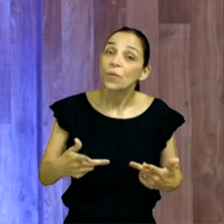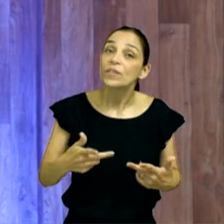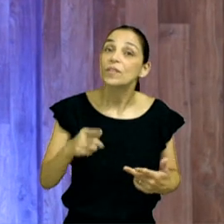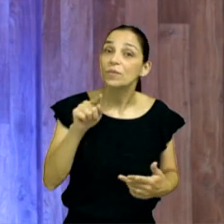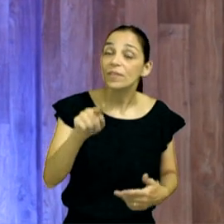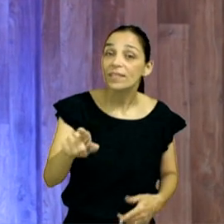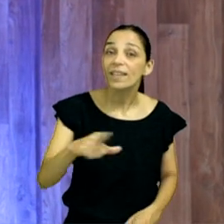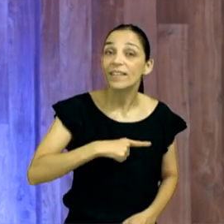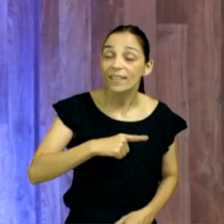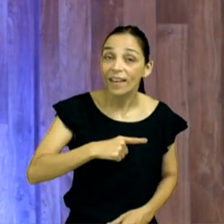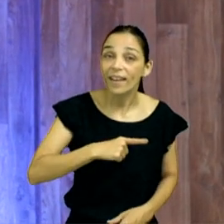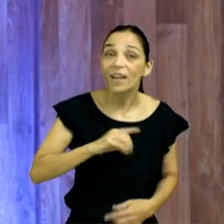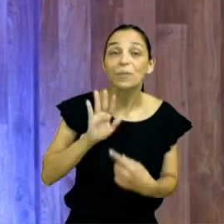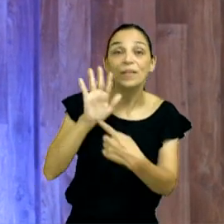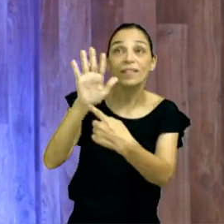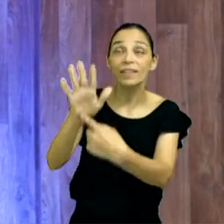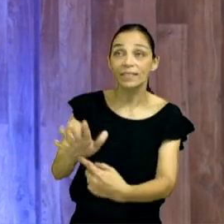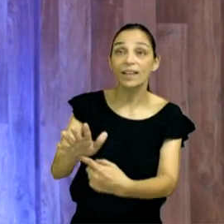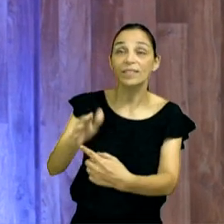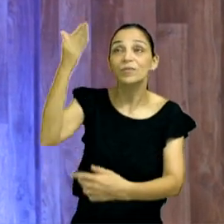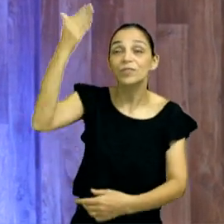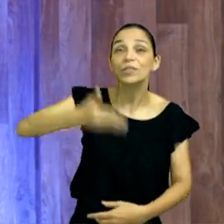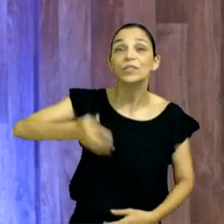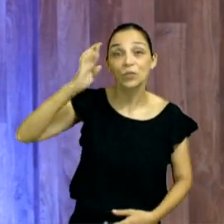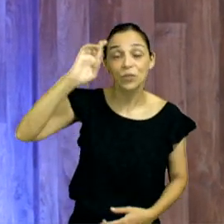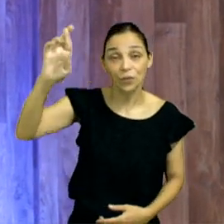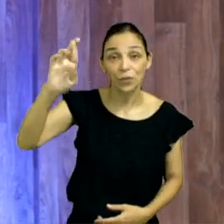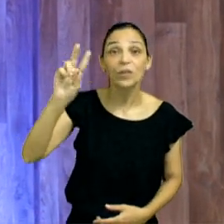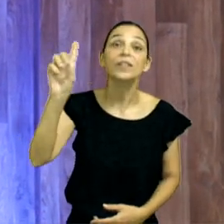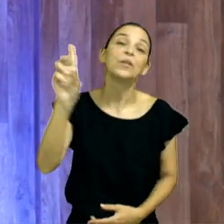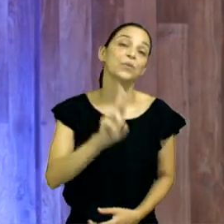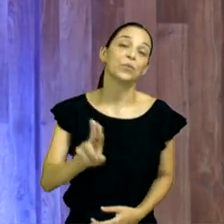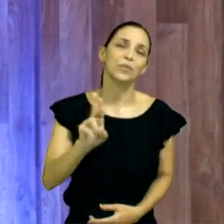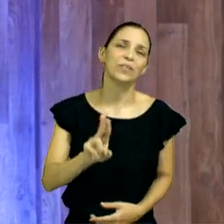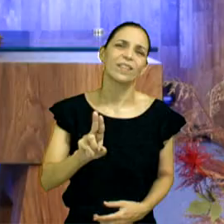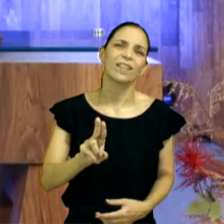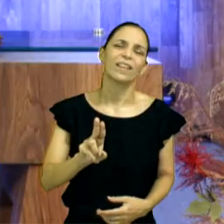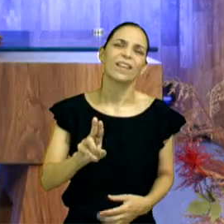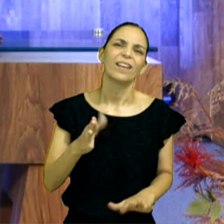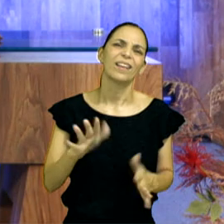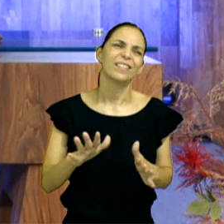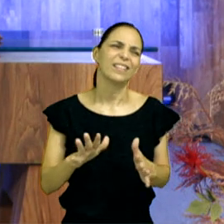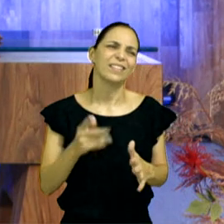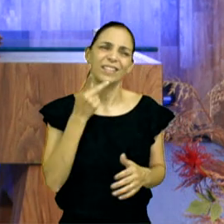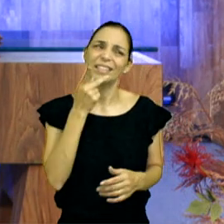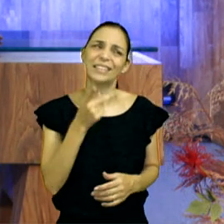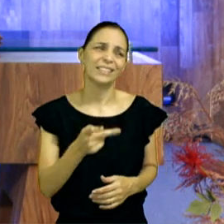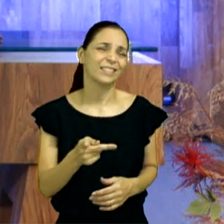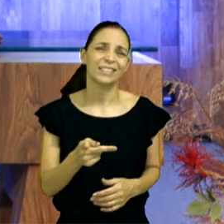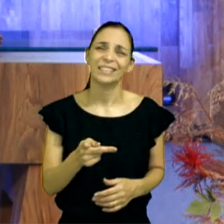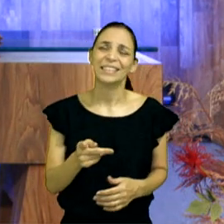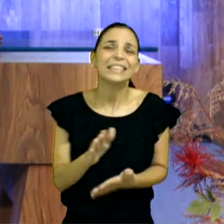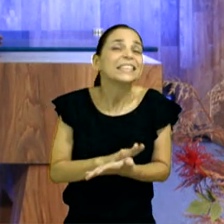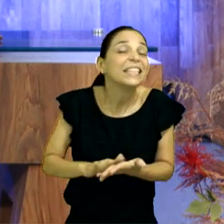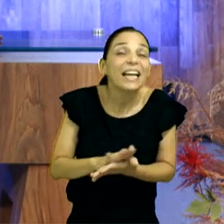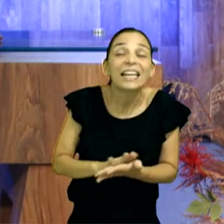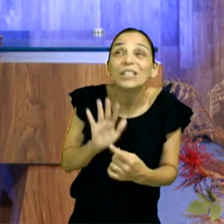O que você tem para apresentar diante do Senhor? Não tenho nada, tem, olha que tem,